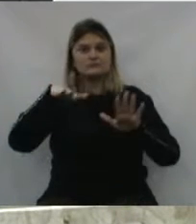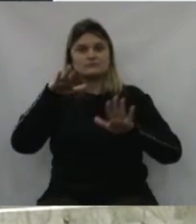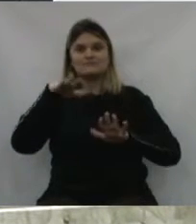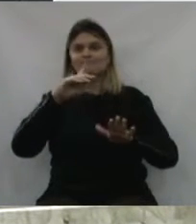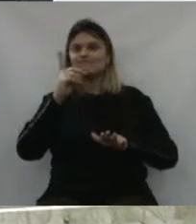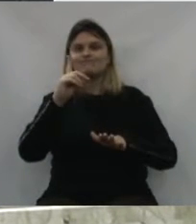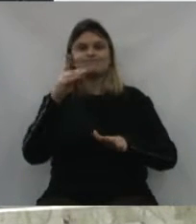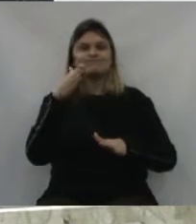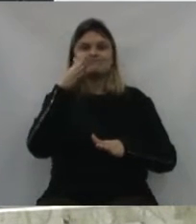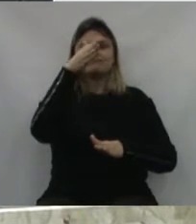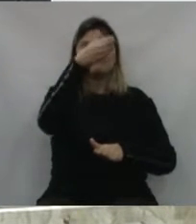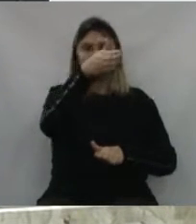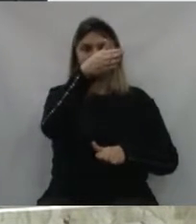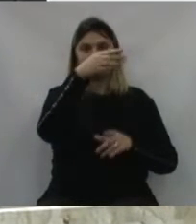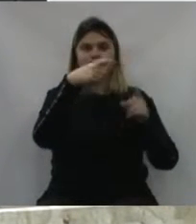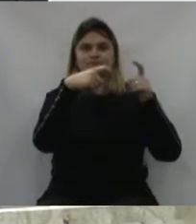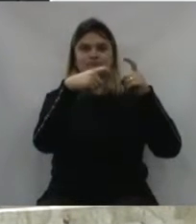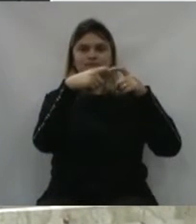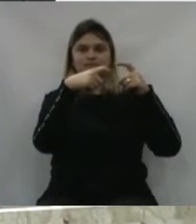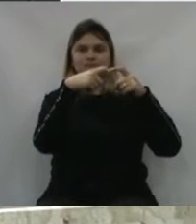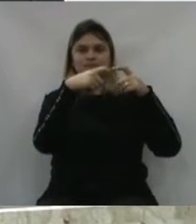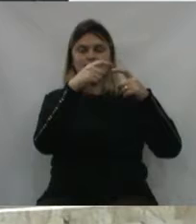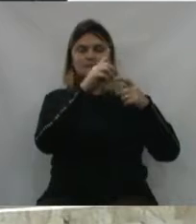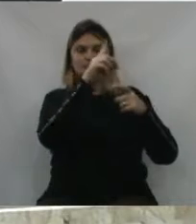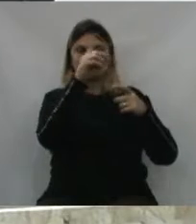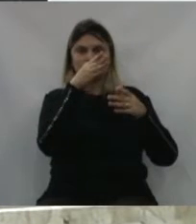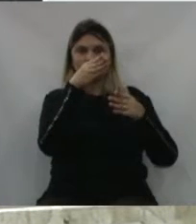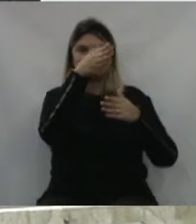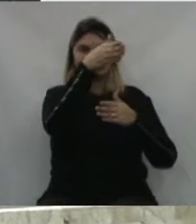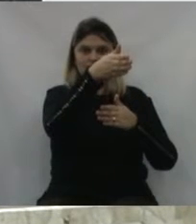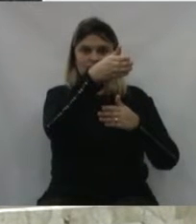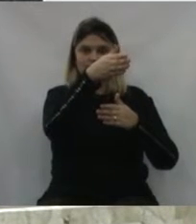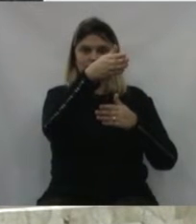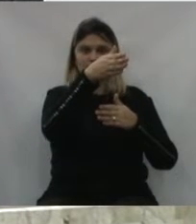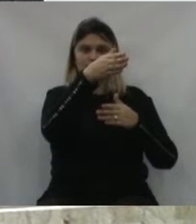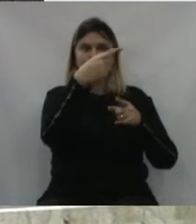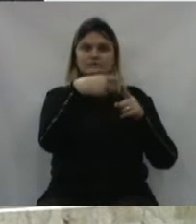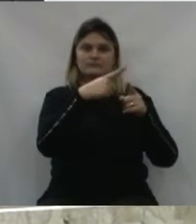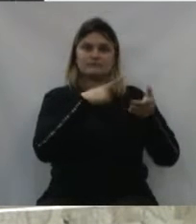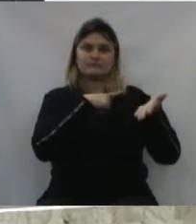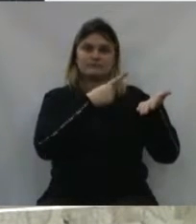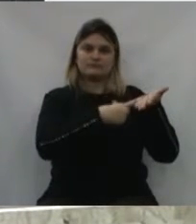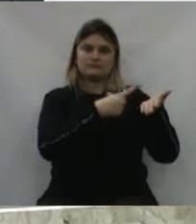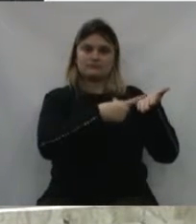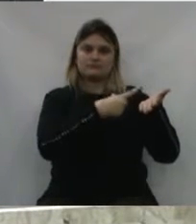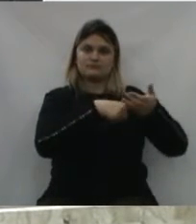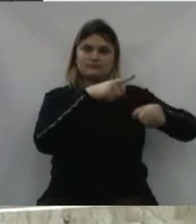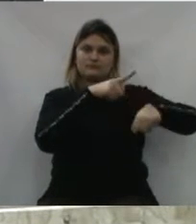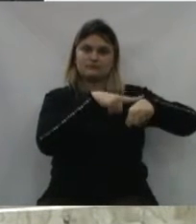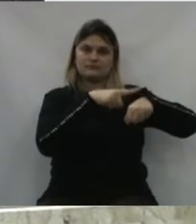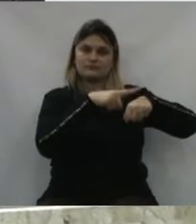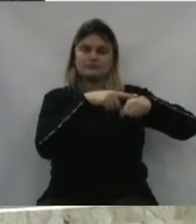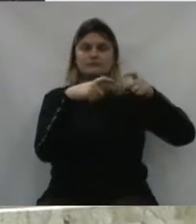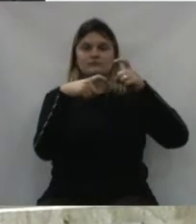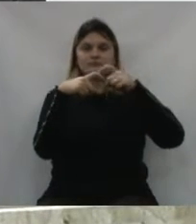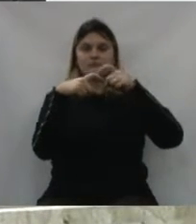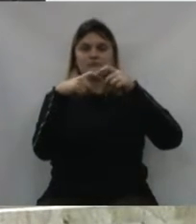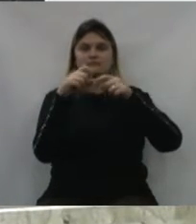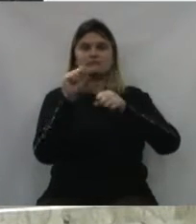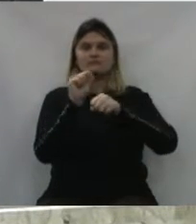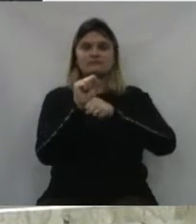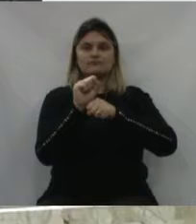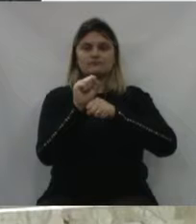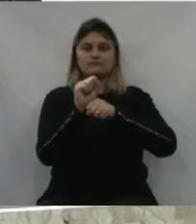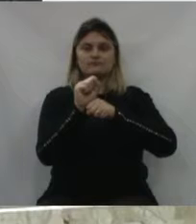pessoas, muitas pessoas deixam de comparecer, inclusive, no dia da consulta. As consultas são agendadas, o